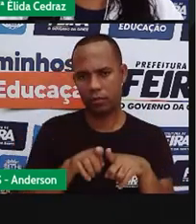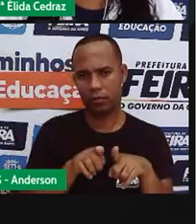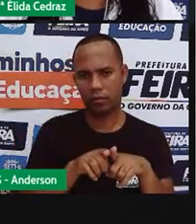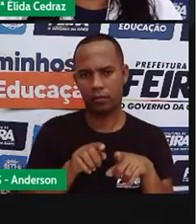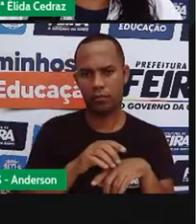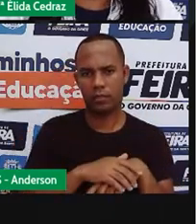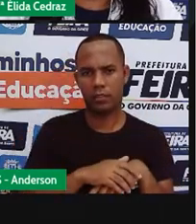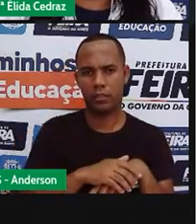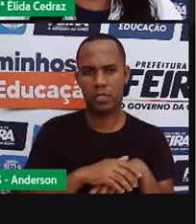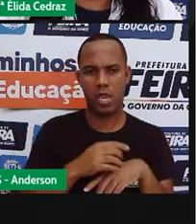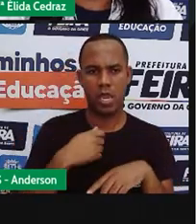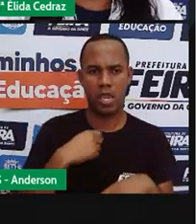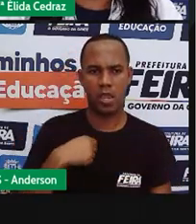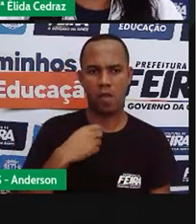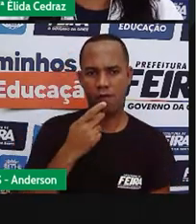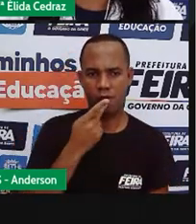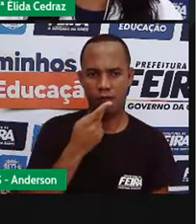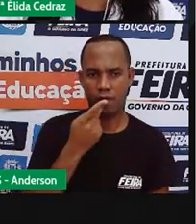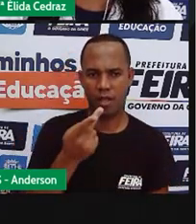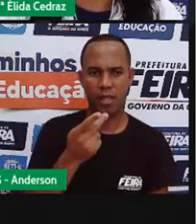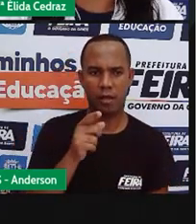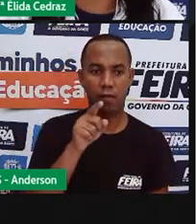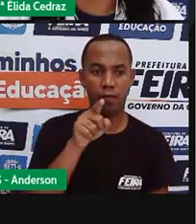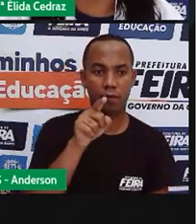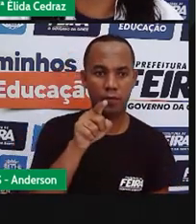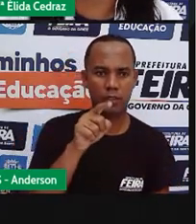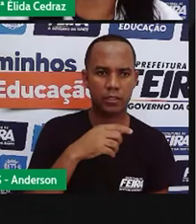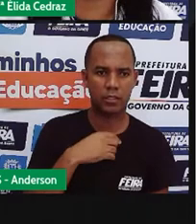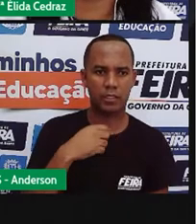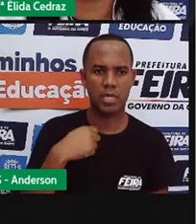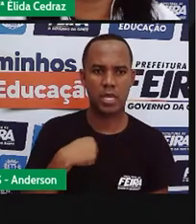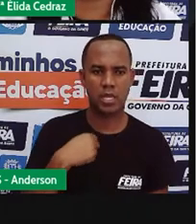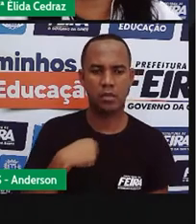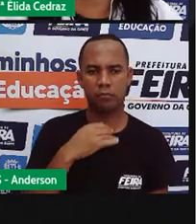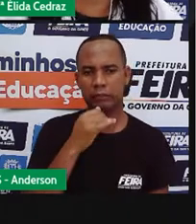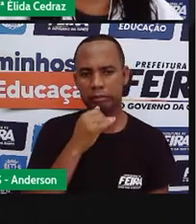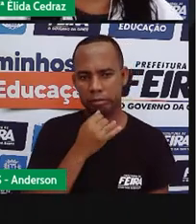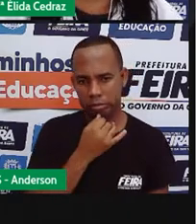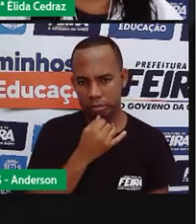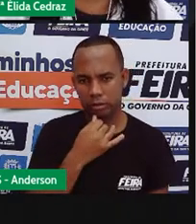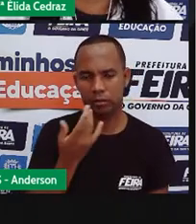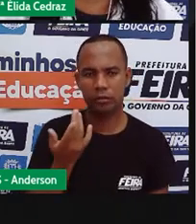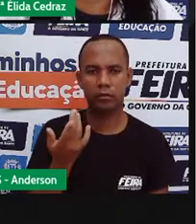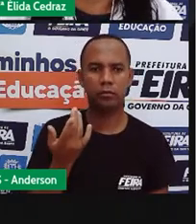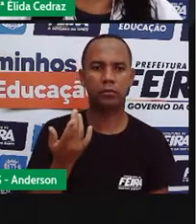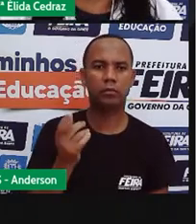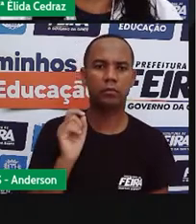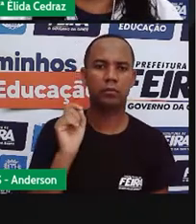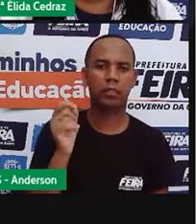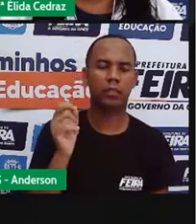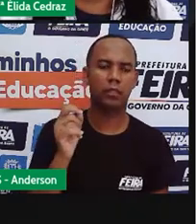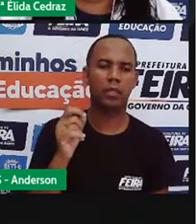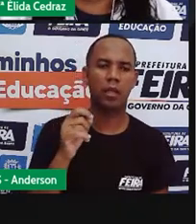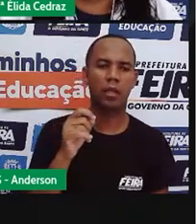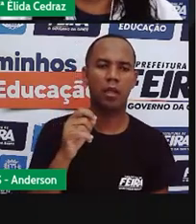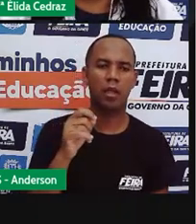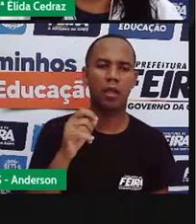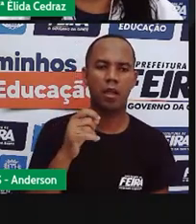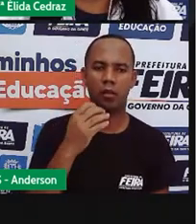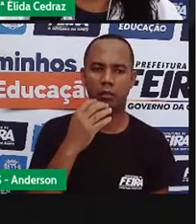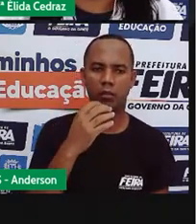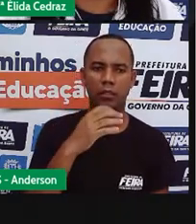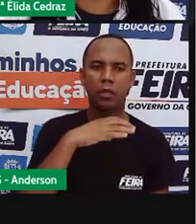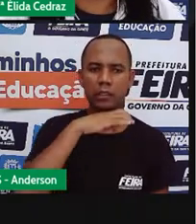se eu falar pra você que eu fico muito triste com o nome dos animais como a própria pessoa e